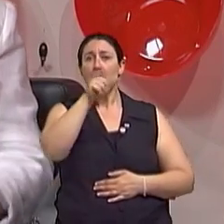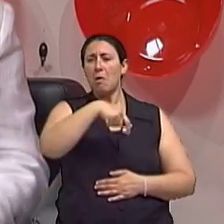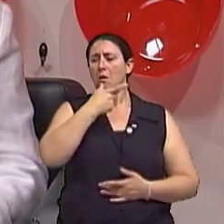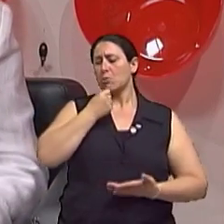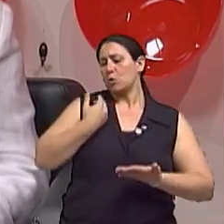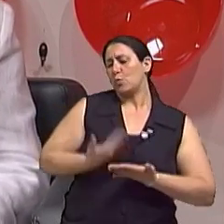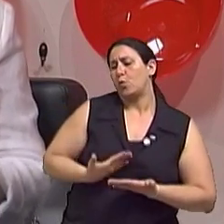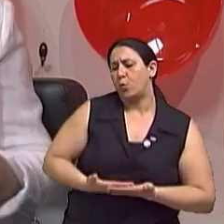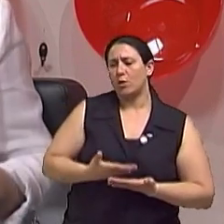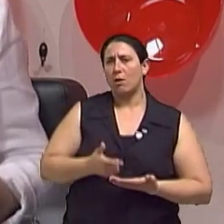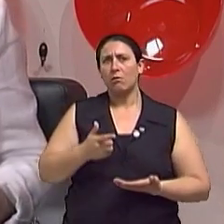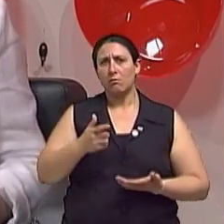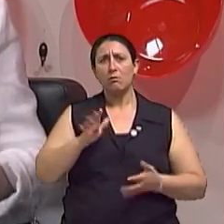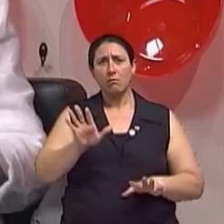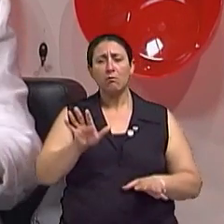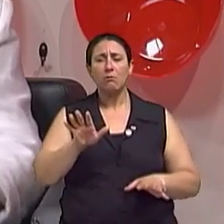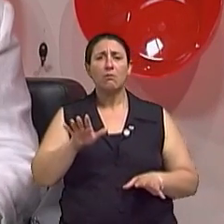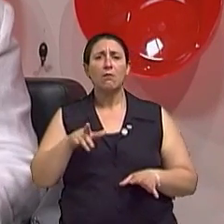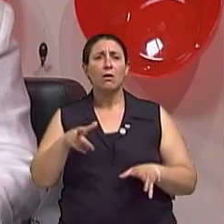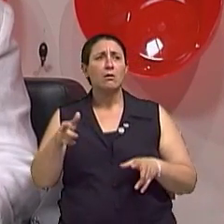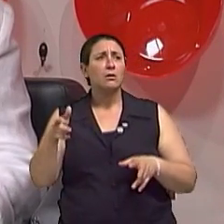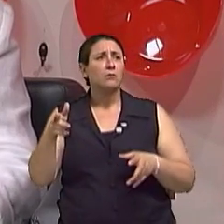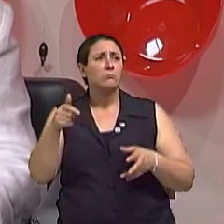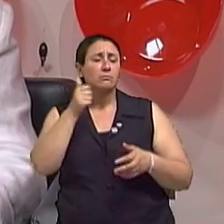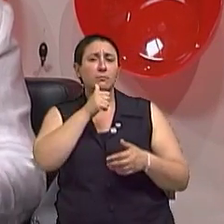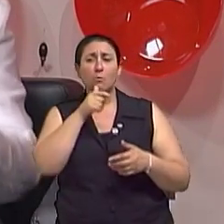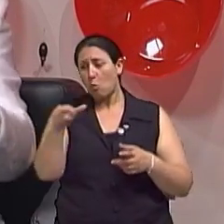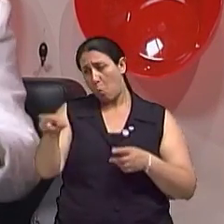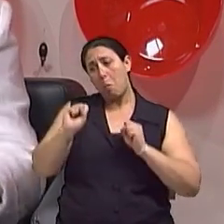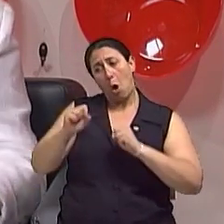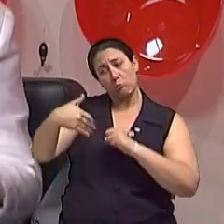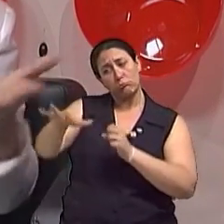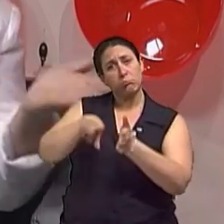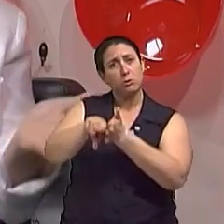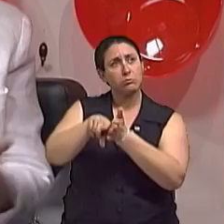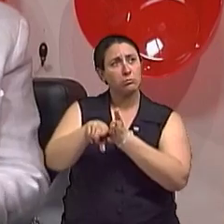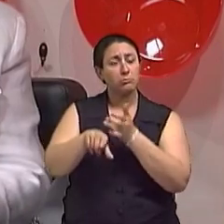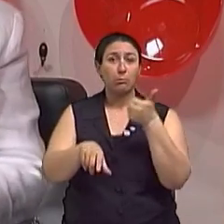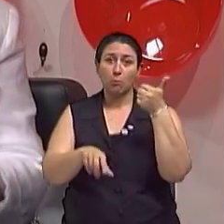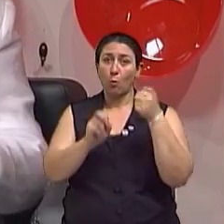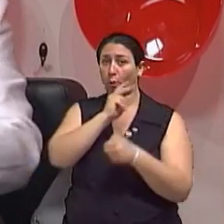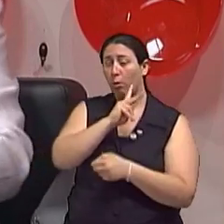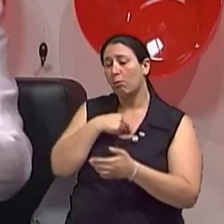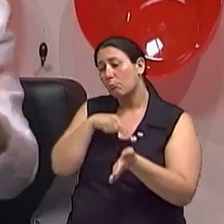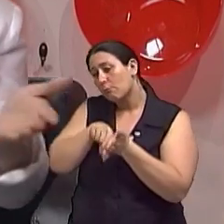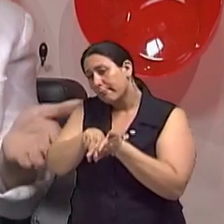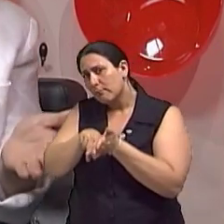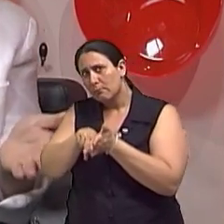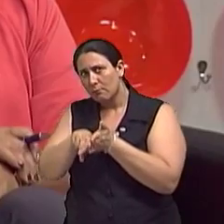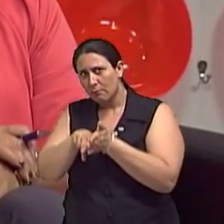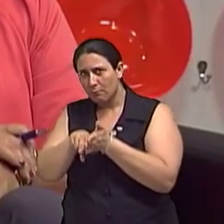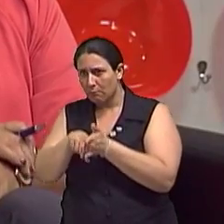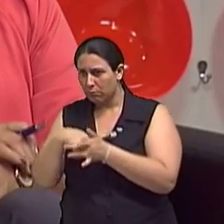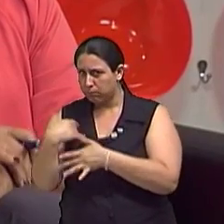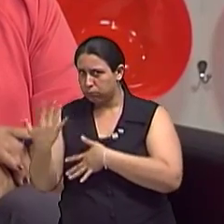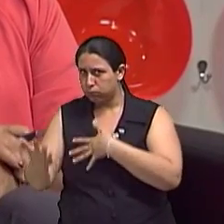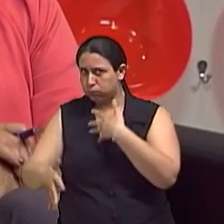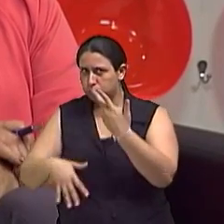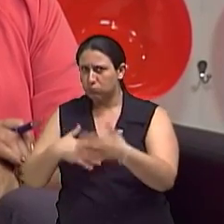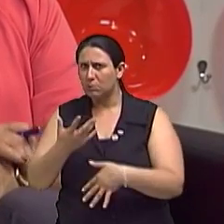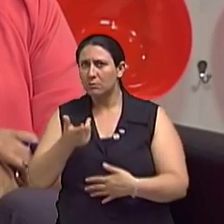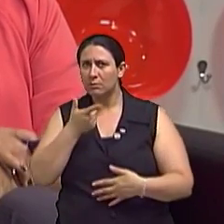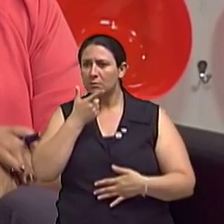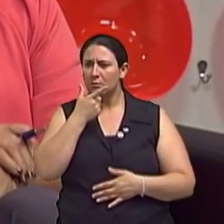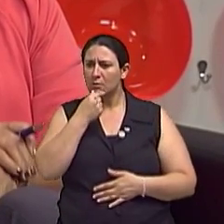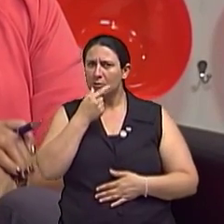não poderia praticar, mas então ela fazia a pesquisa. E ela então descobriu e morreu por conta disso. Não sei se ele deixou ela fazer a pesquisa